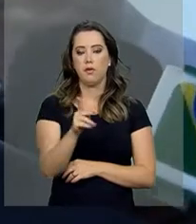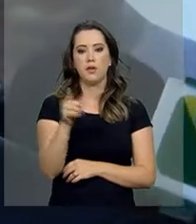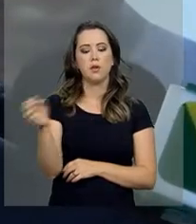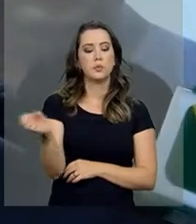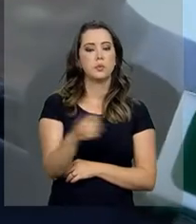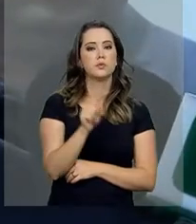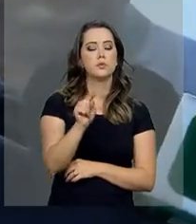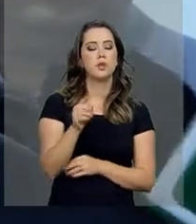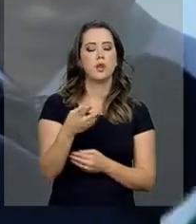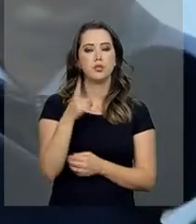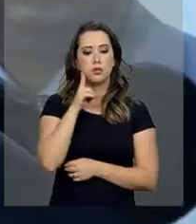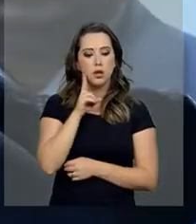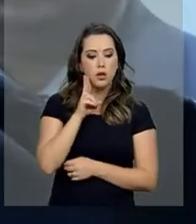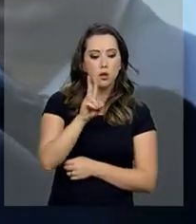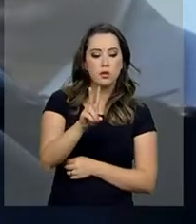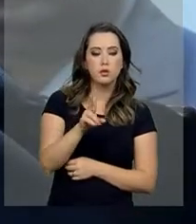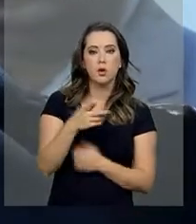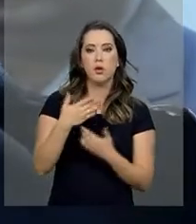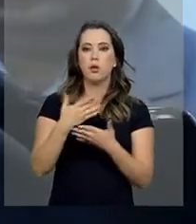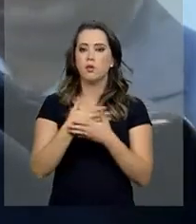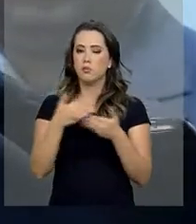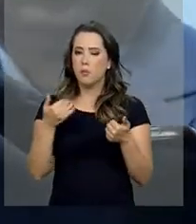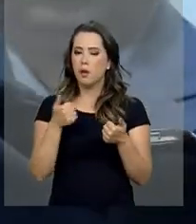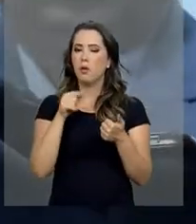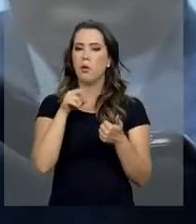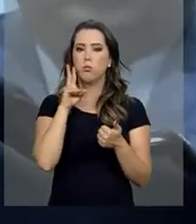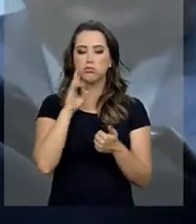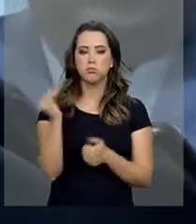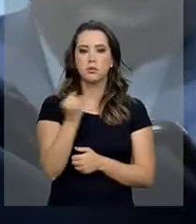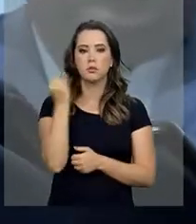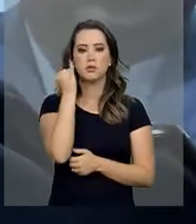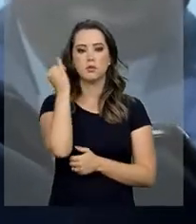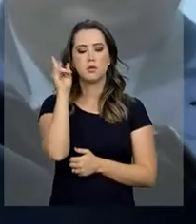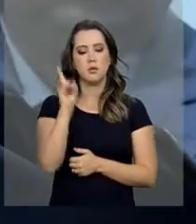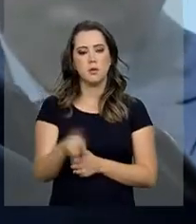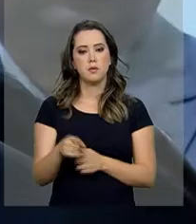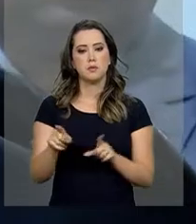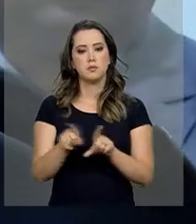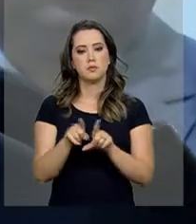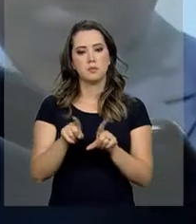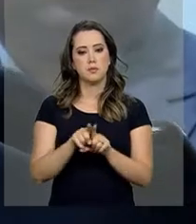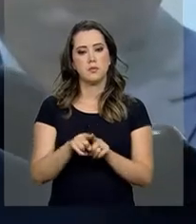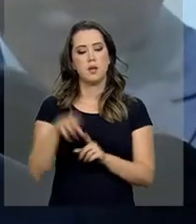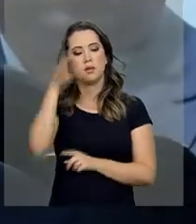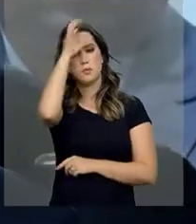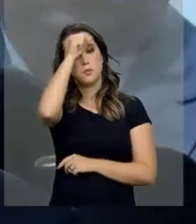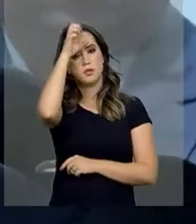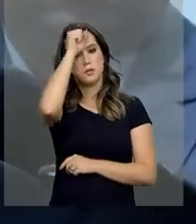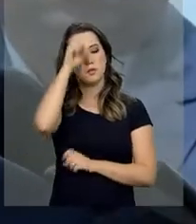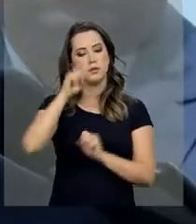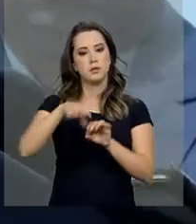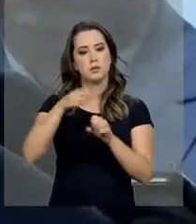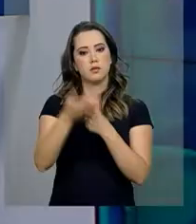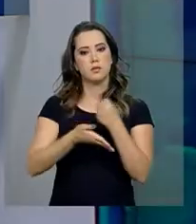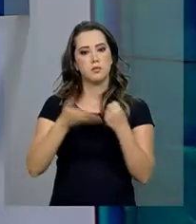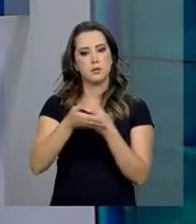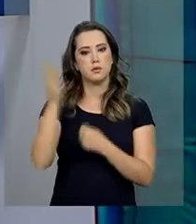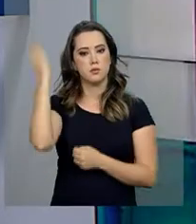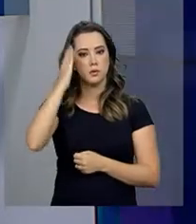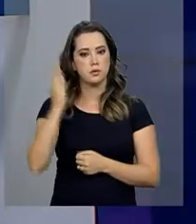é colocar o olhar com um atrativo muito importante para também a aprendizagem da educação básica brasileira.